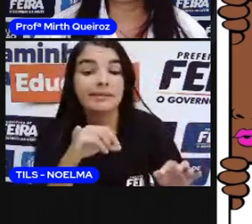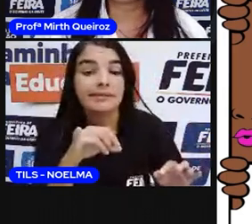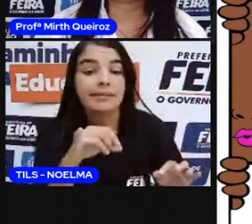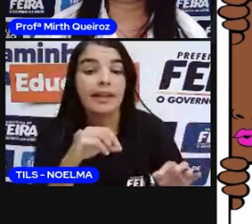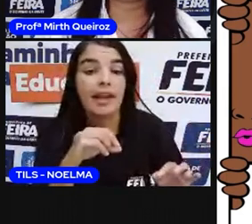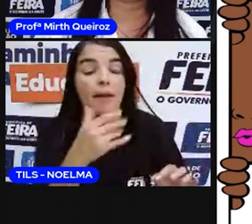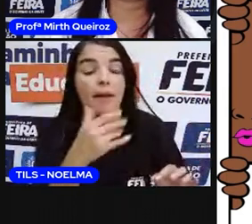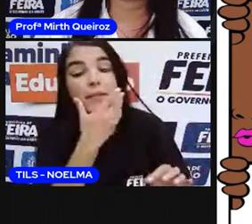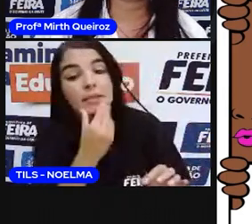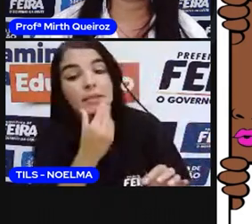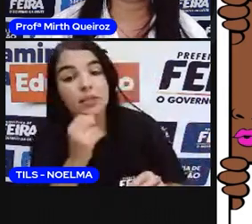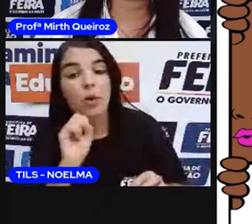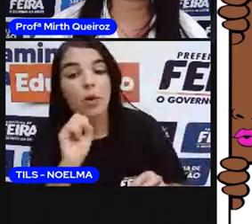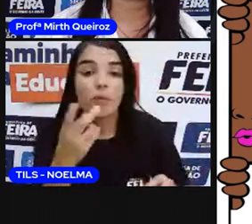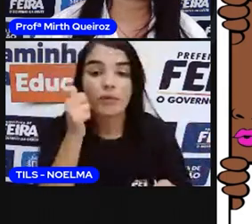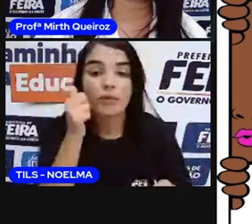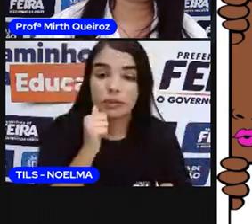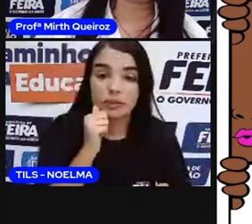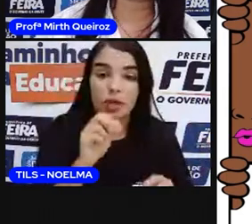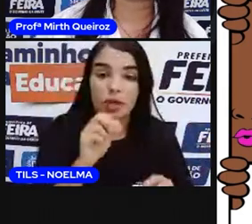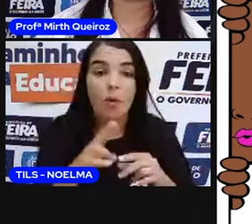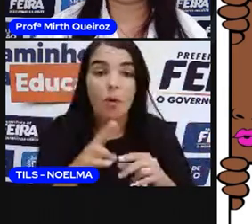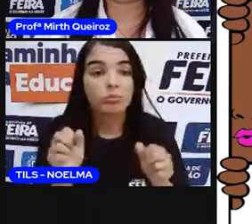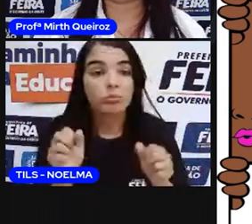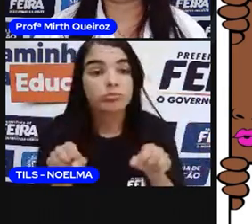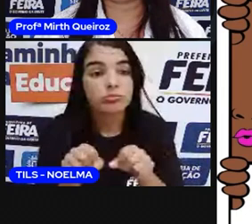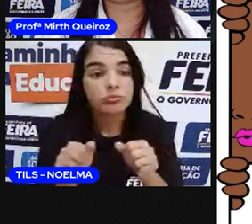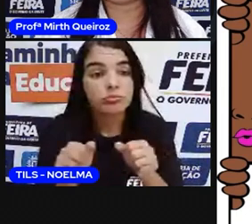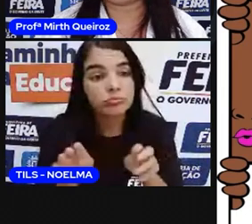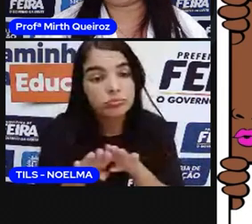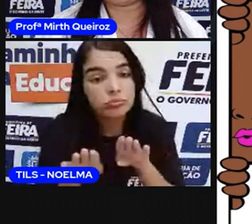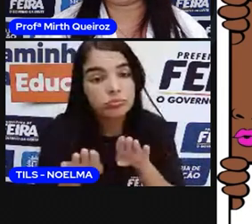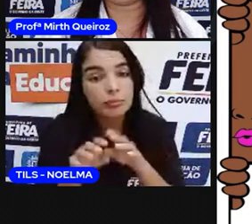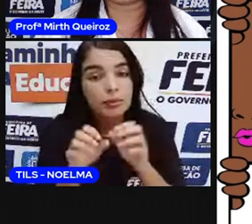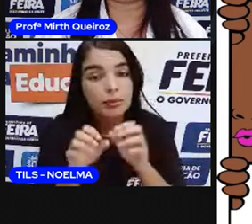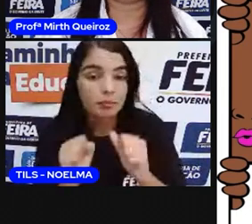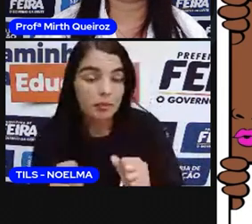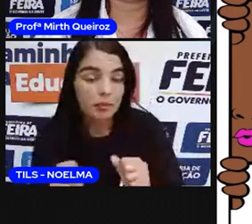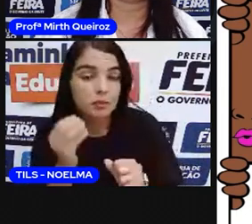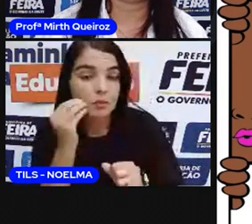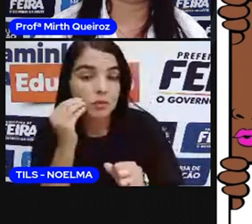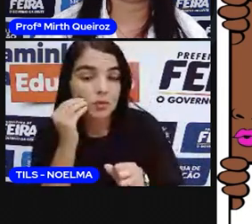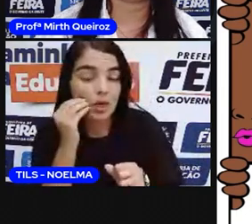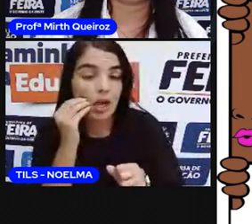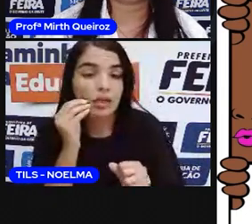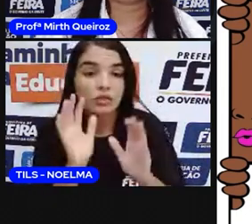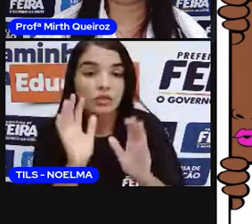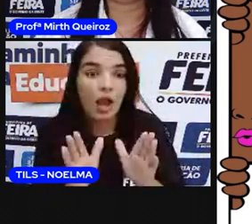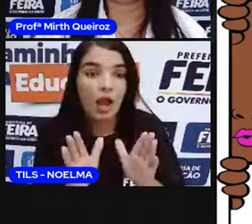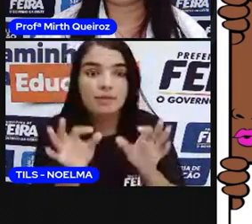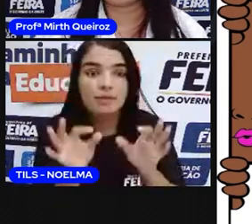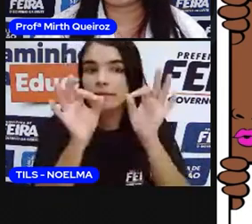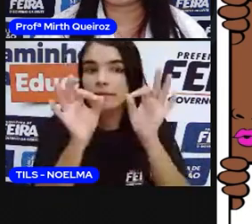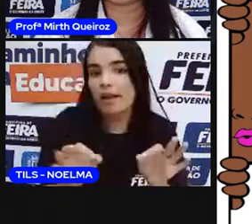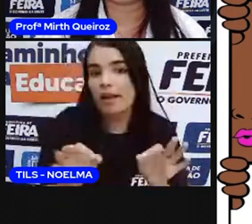Ou ele pode ir acompanhado de palavras também que são óbvias, né? Que são masculinos ou femininas. Igual menino e menina, né?